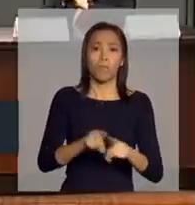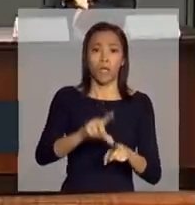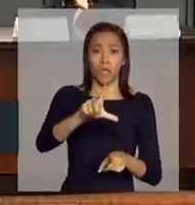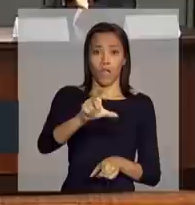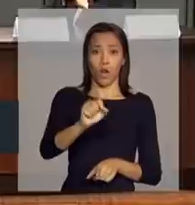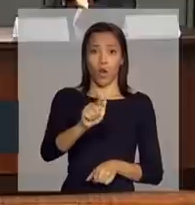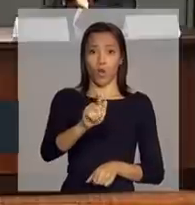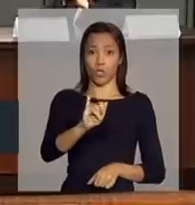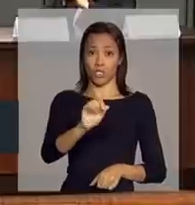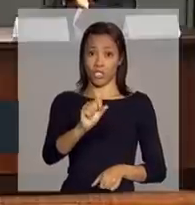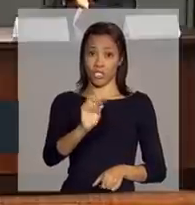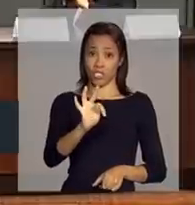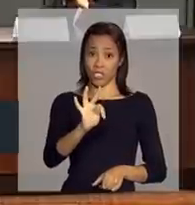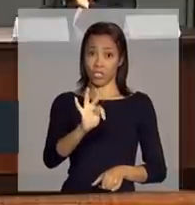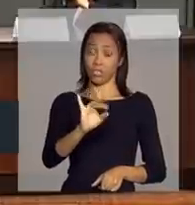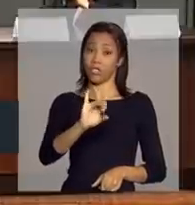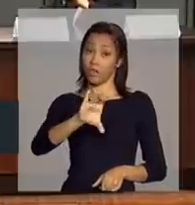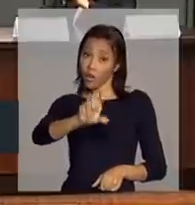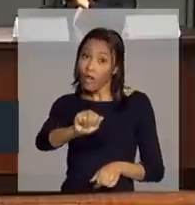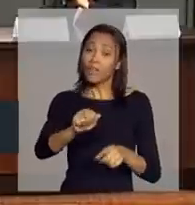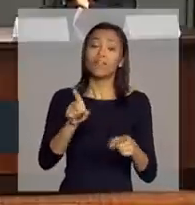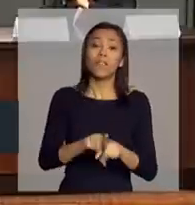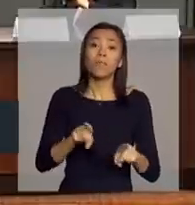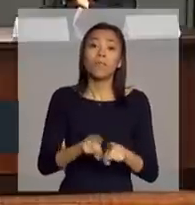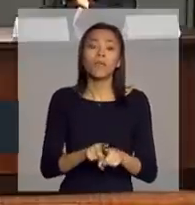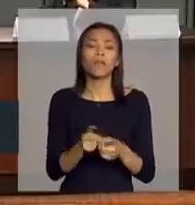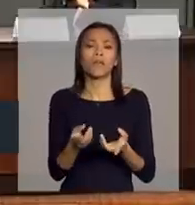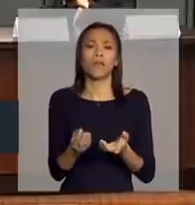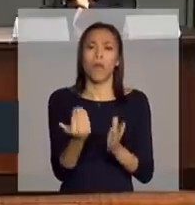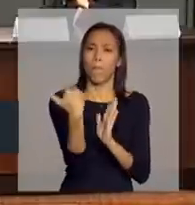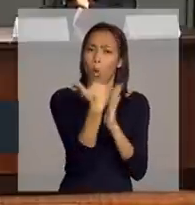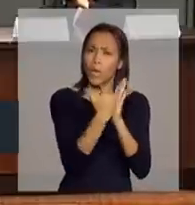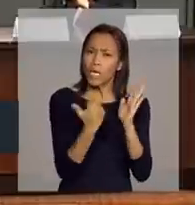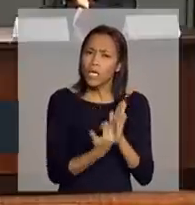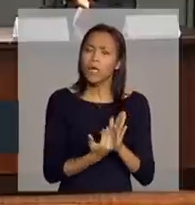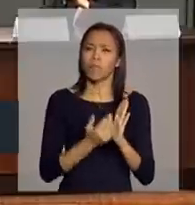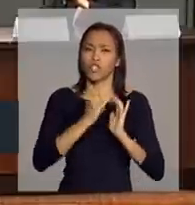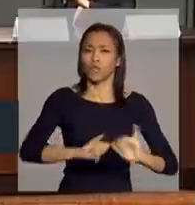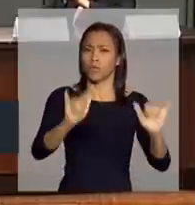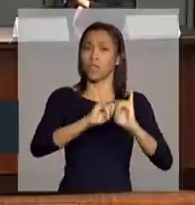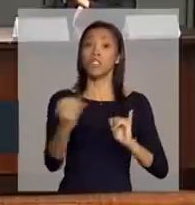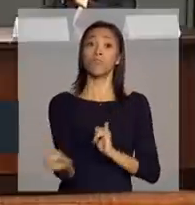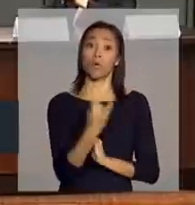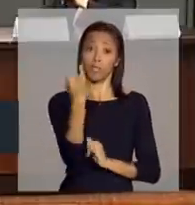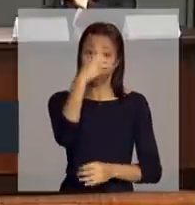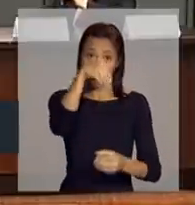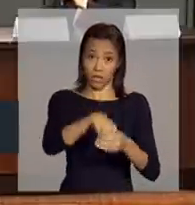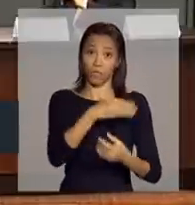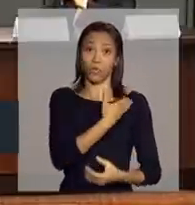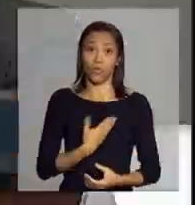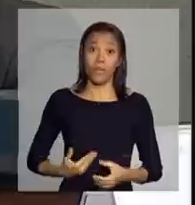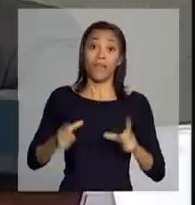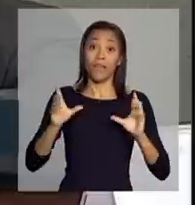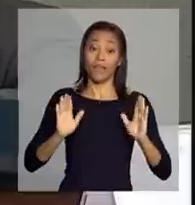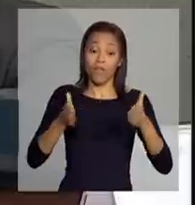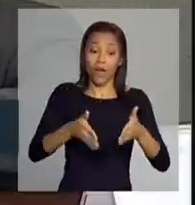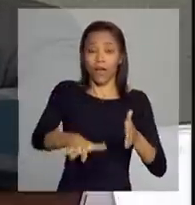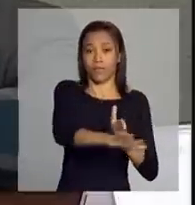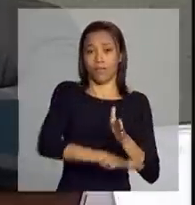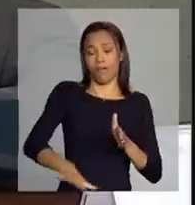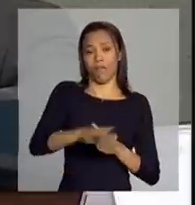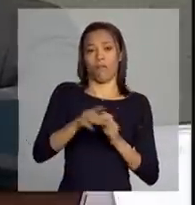responsável pela implementação de programas importantíssimos do governo, que é na área da agricultura familiar,